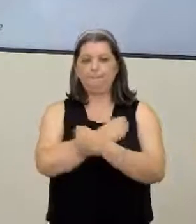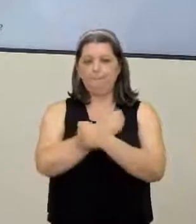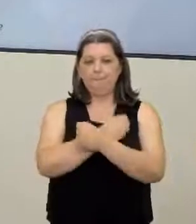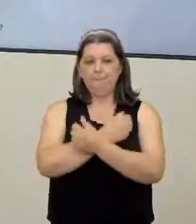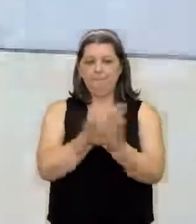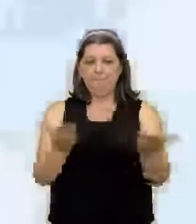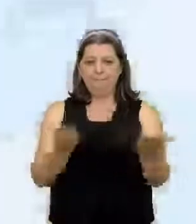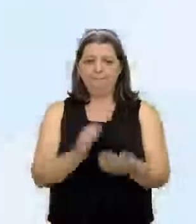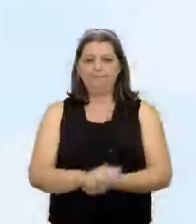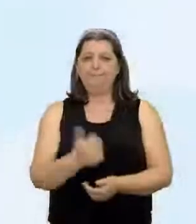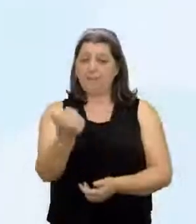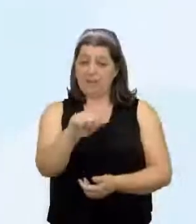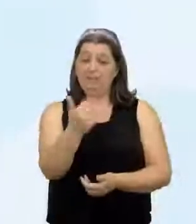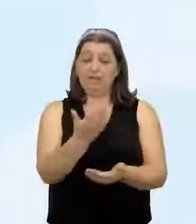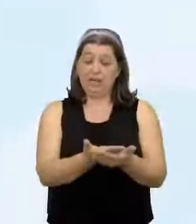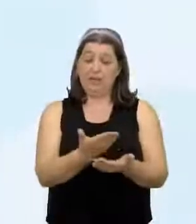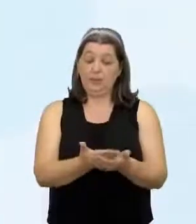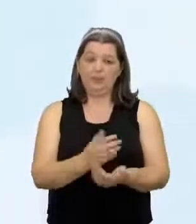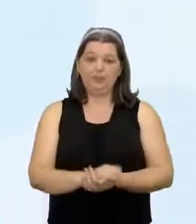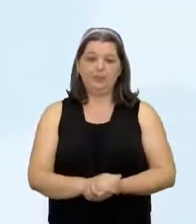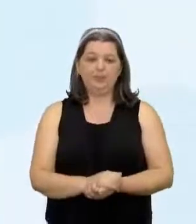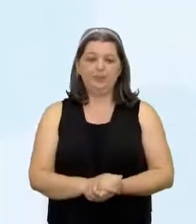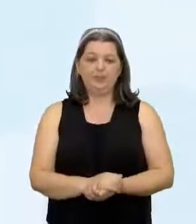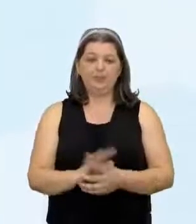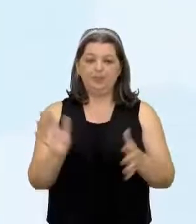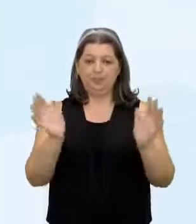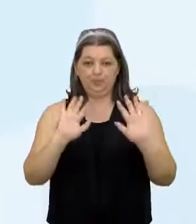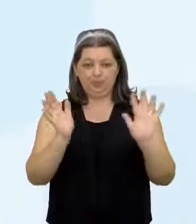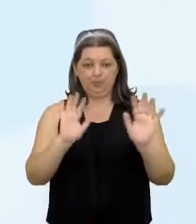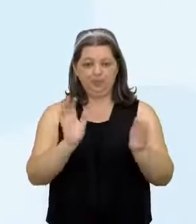Não esqueçam de avaliar essa aula Tchau, pessoal